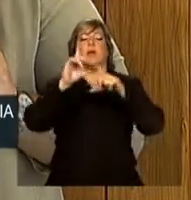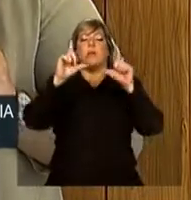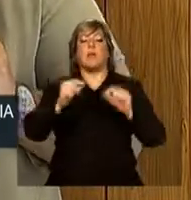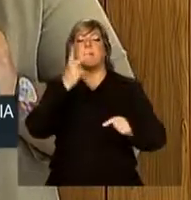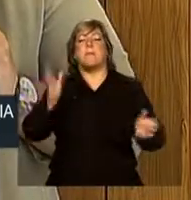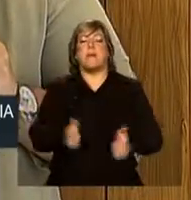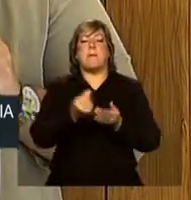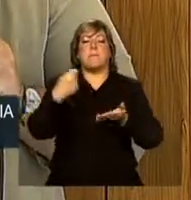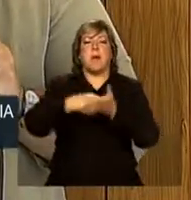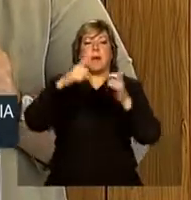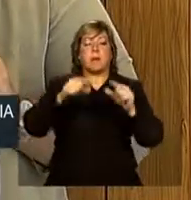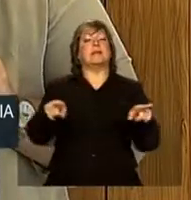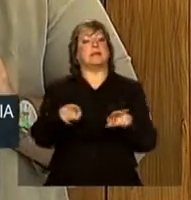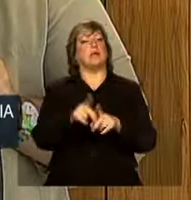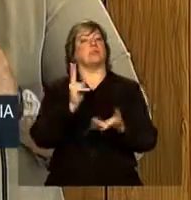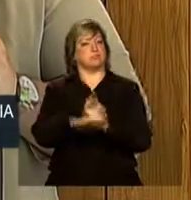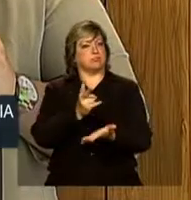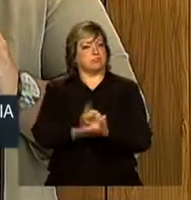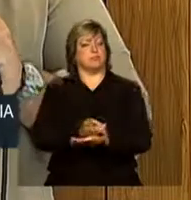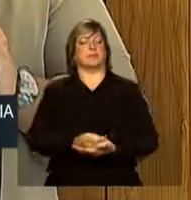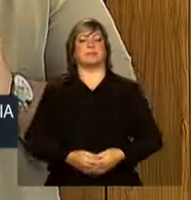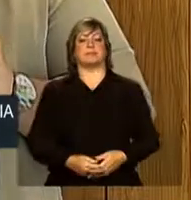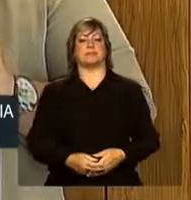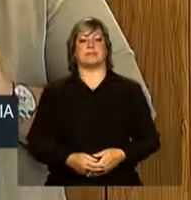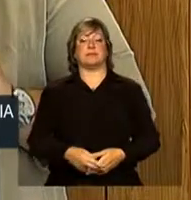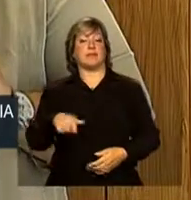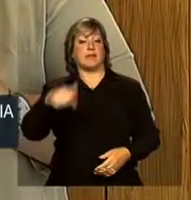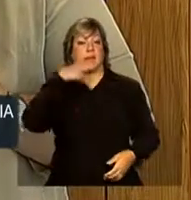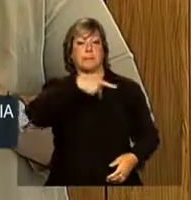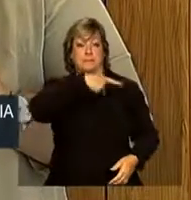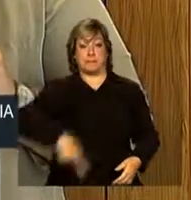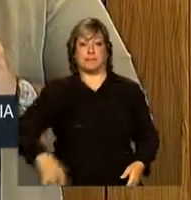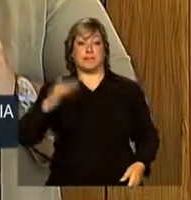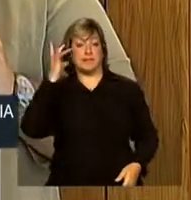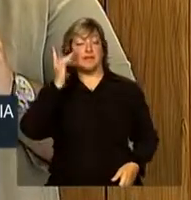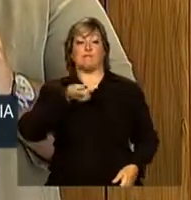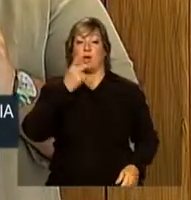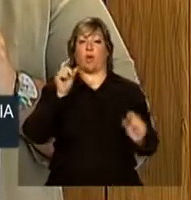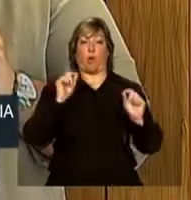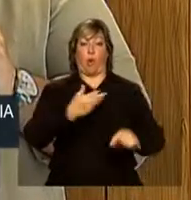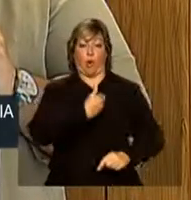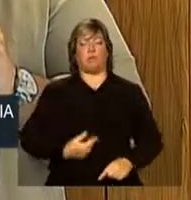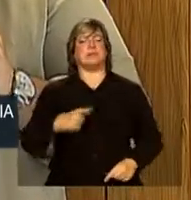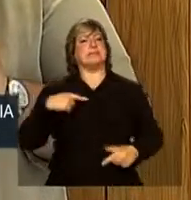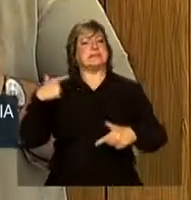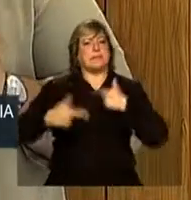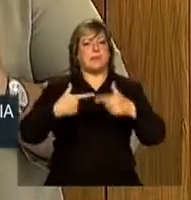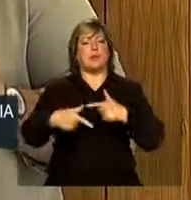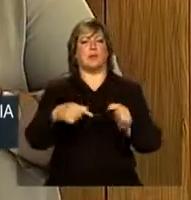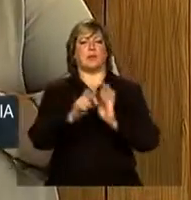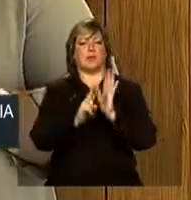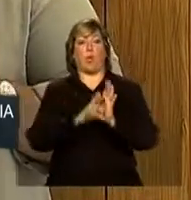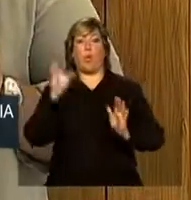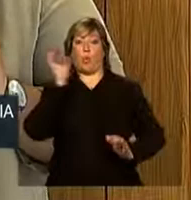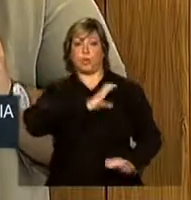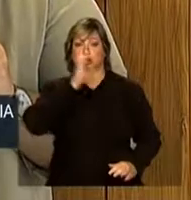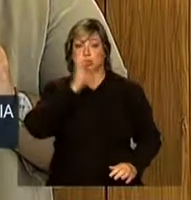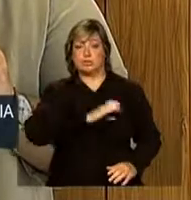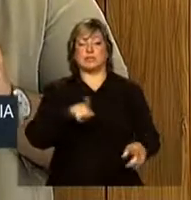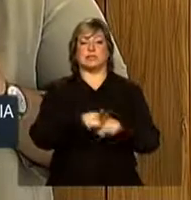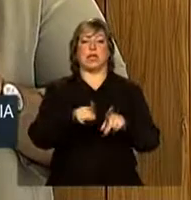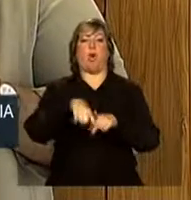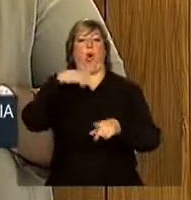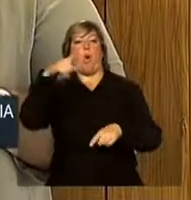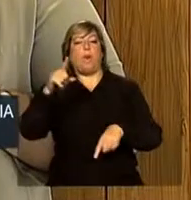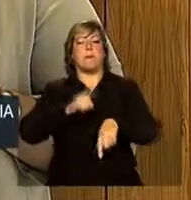baixa renda, vão ser mantidos. Bom, já a presidenta Dilma Rousseff disse que o governo vem trabalhando com medidas que são urgentes, outras a